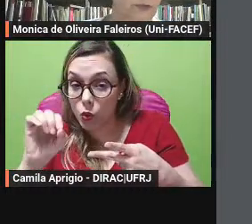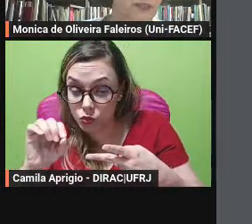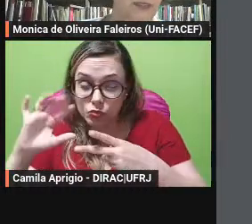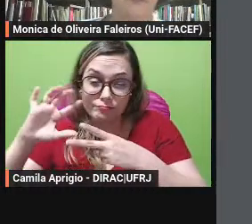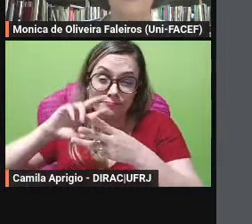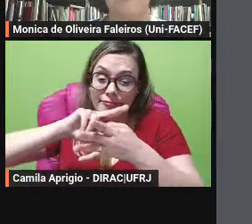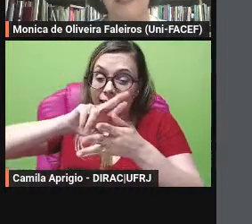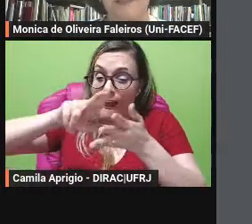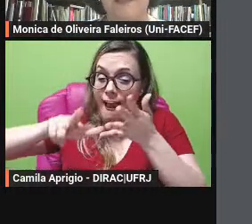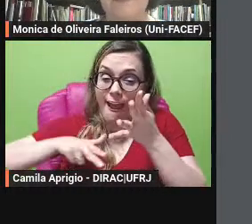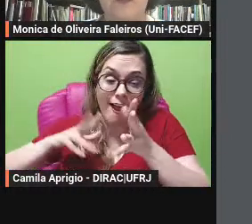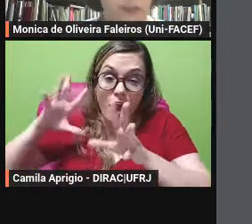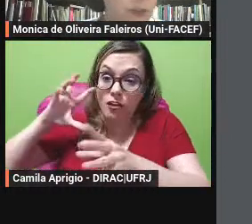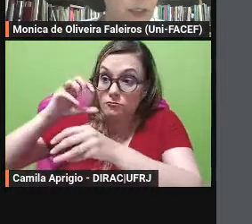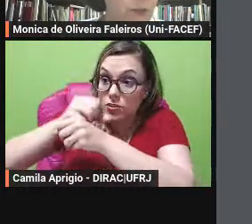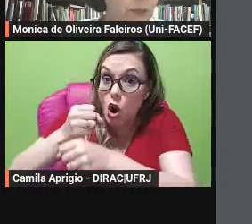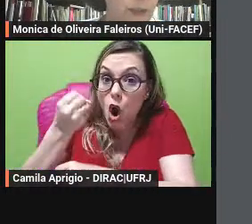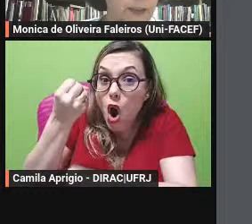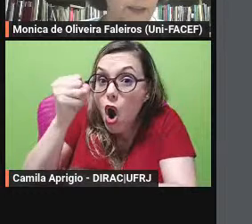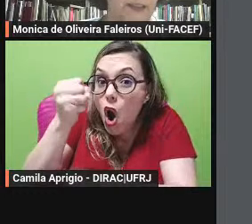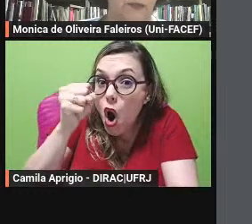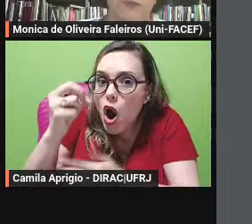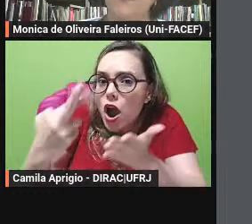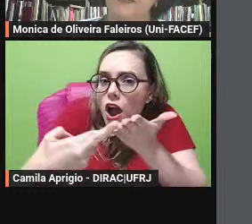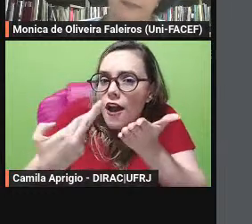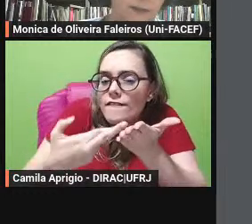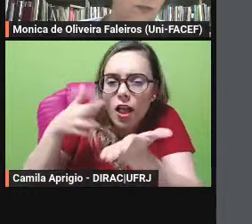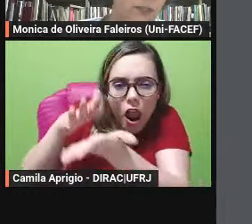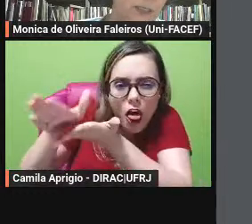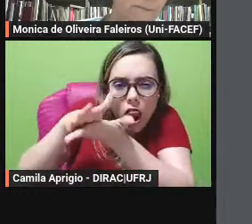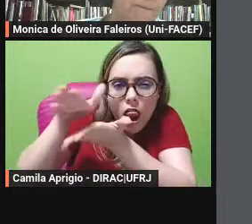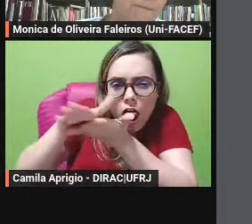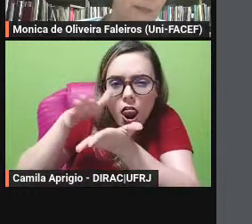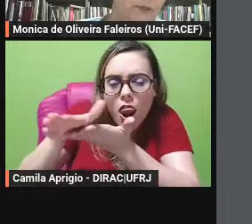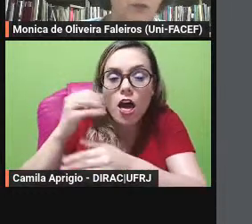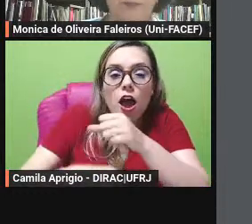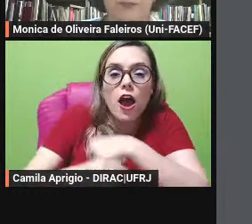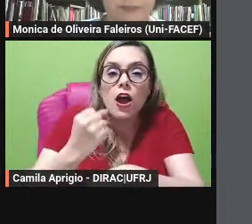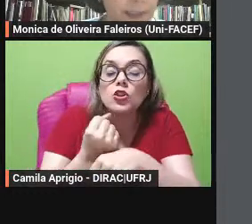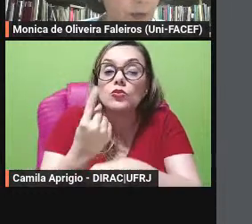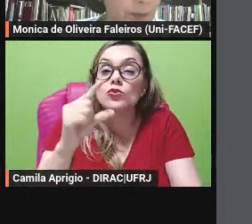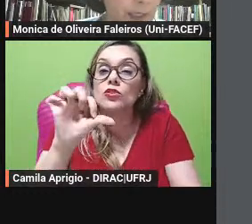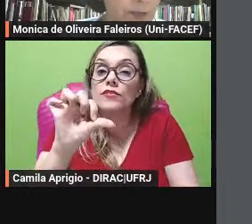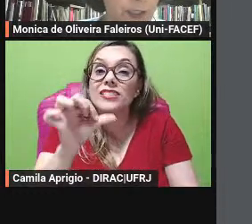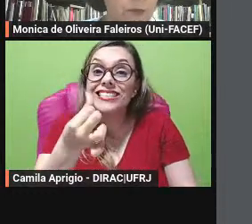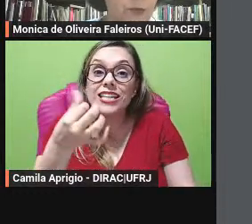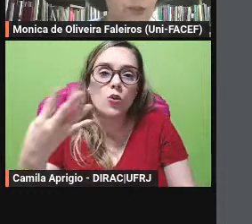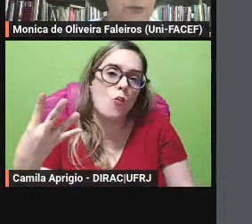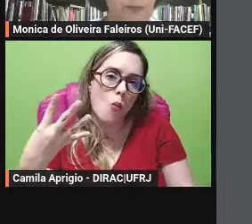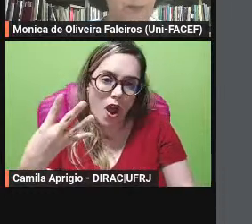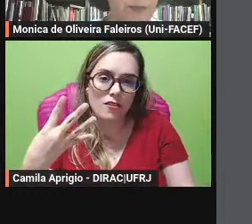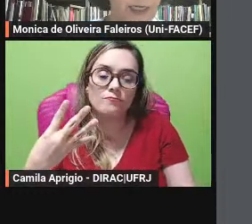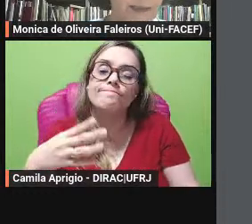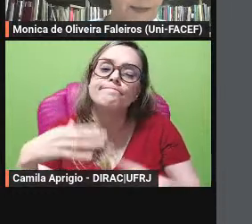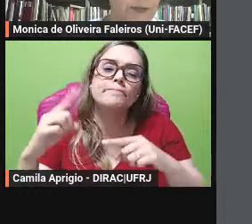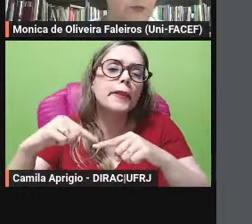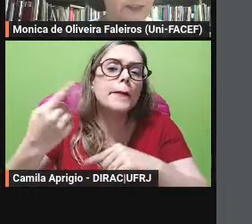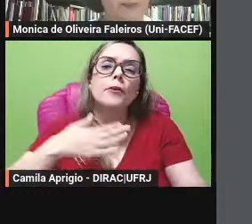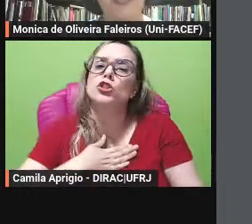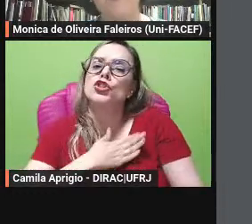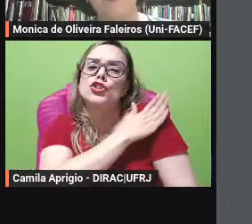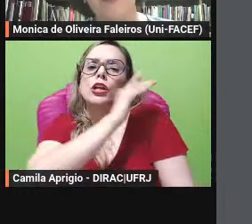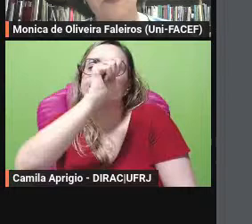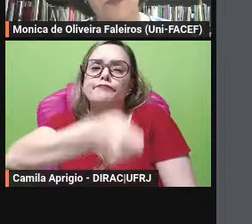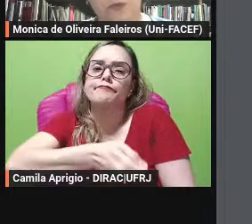mas a perseguição da ditadura os fez desistir só posteriormente é que surgiu a publicação